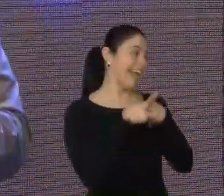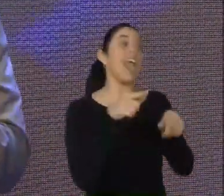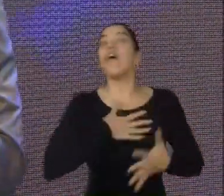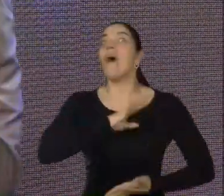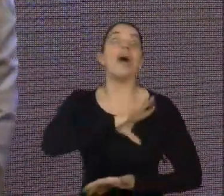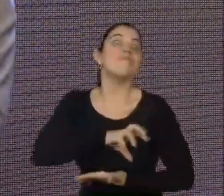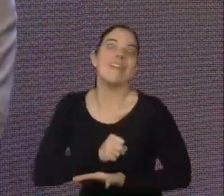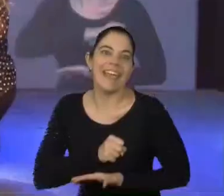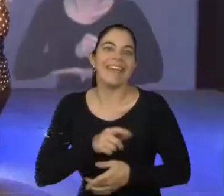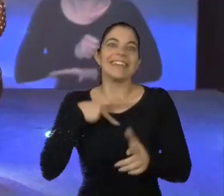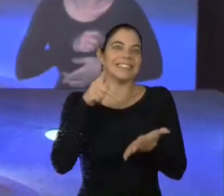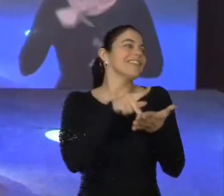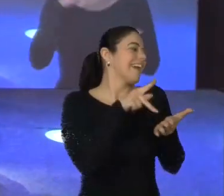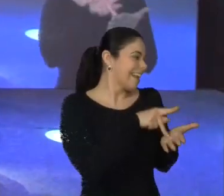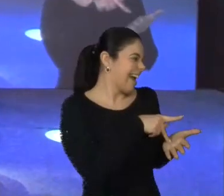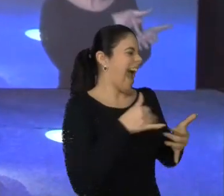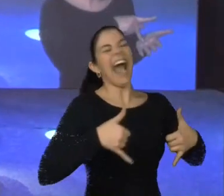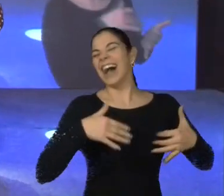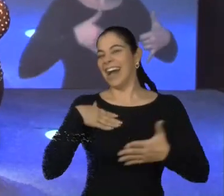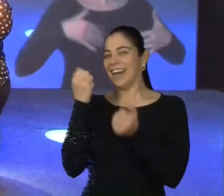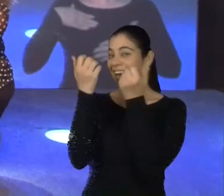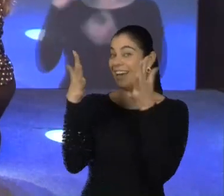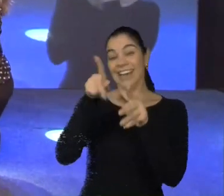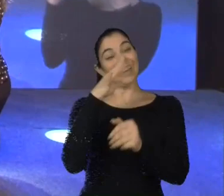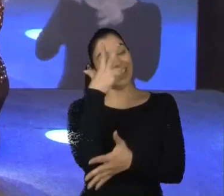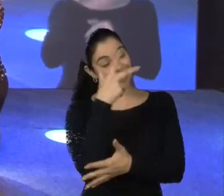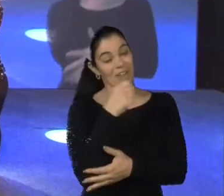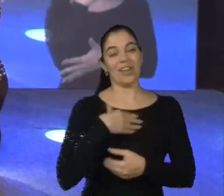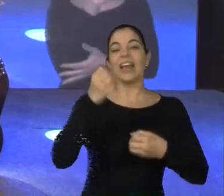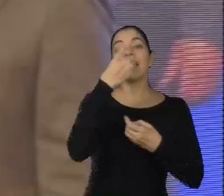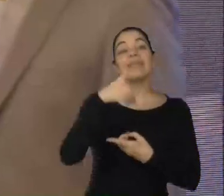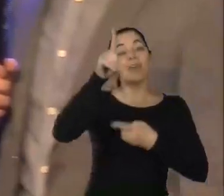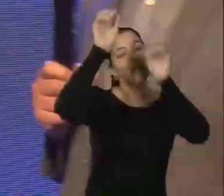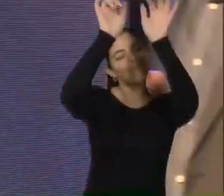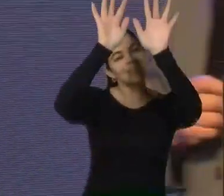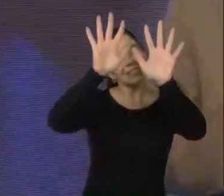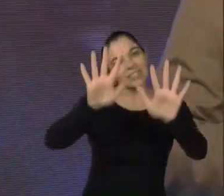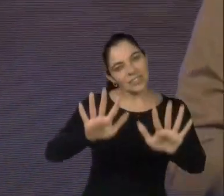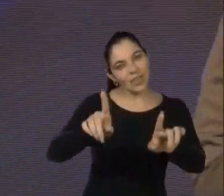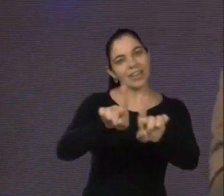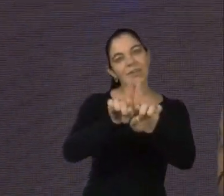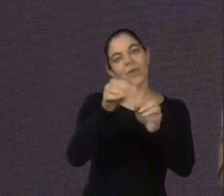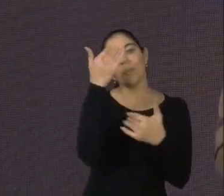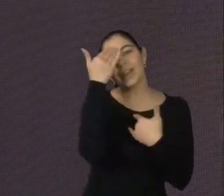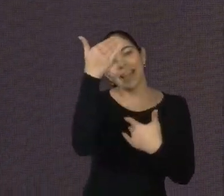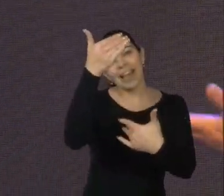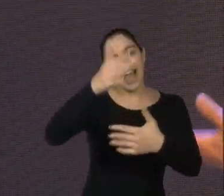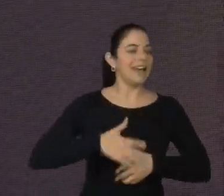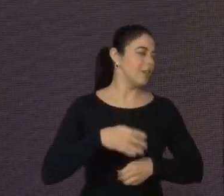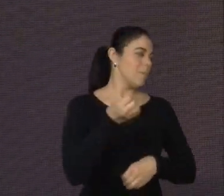gostei. Gostou, Elogio, né? Elogio. Demais. Deus te abençoe, muito obrigado. Obrigada. E até a próxima mentoria. Obrigada, Muito obrigado. Bom